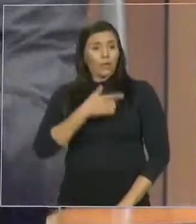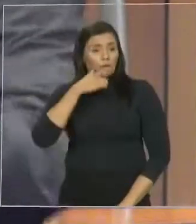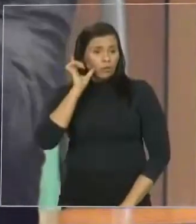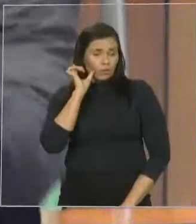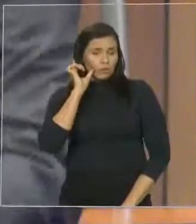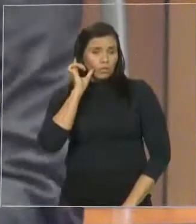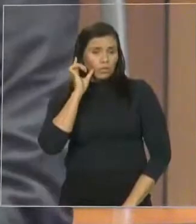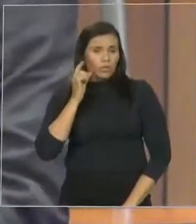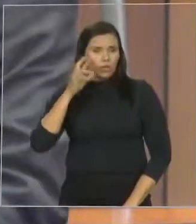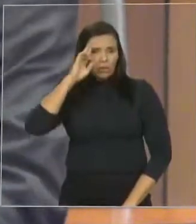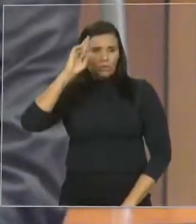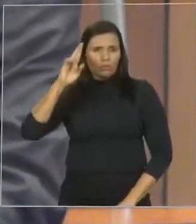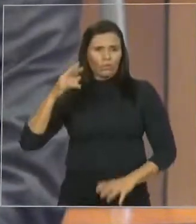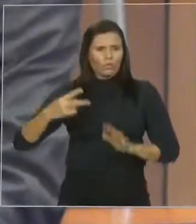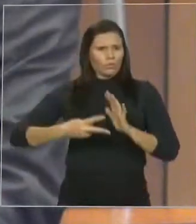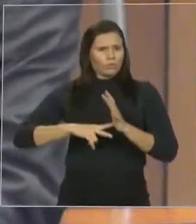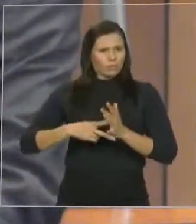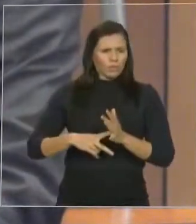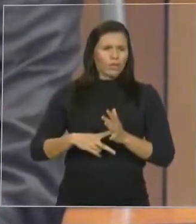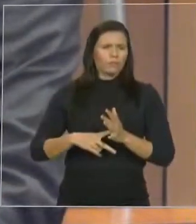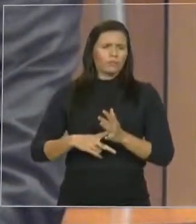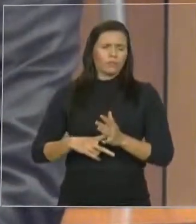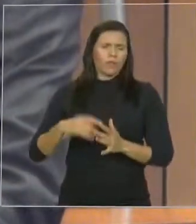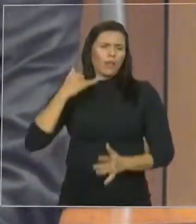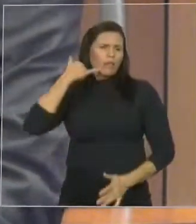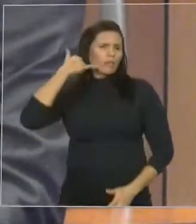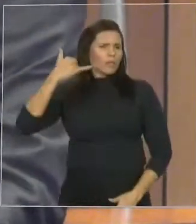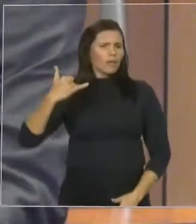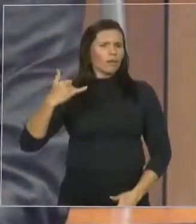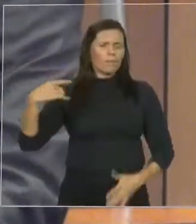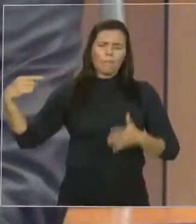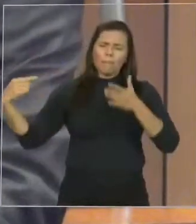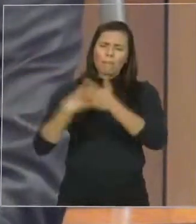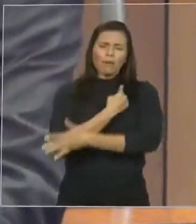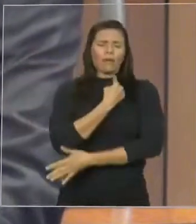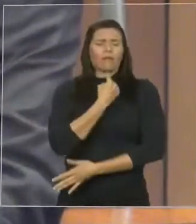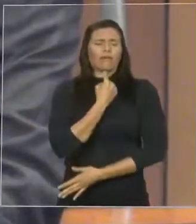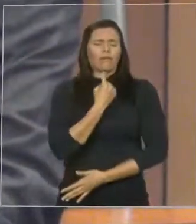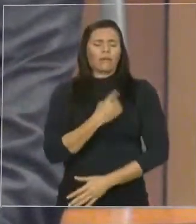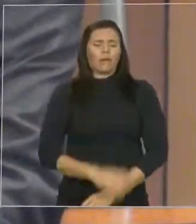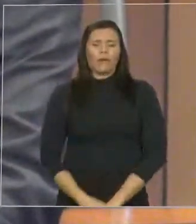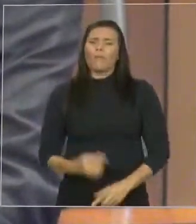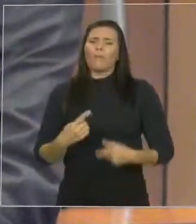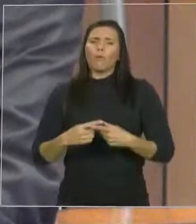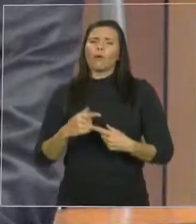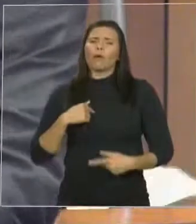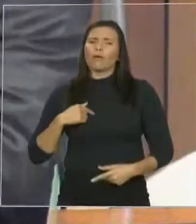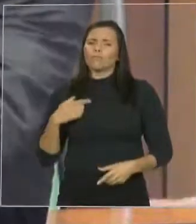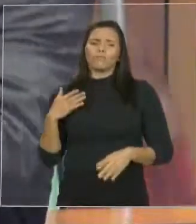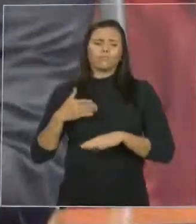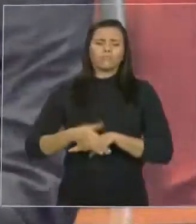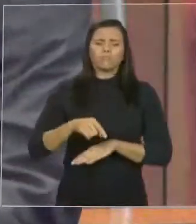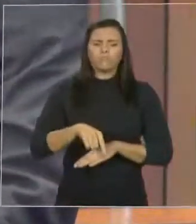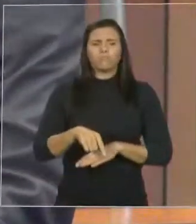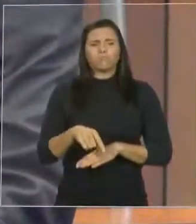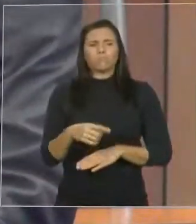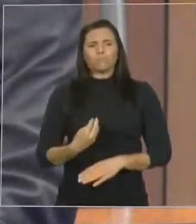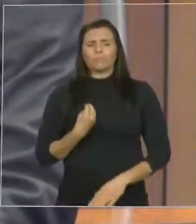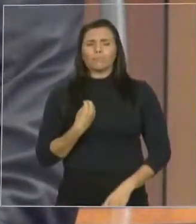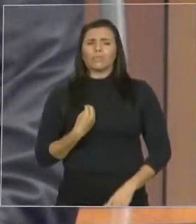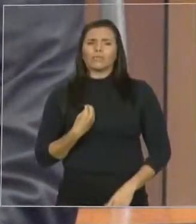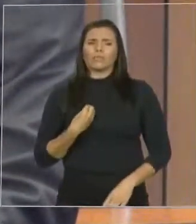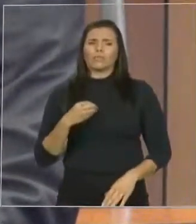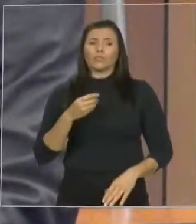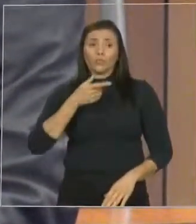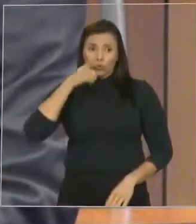nenhum deputado debatendo o tema na audiência pública. Eu acho que talvez não é